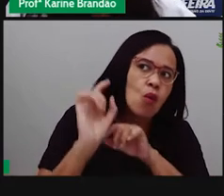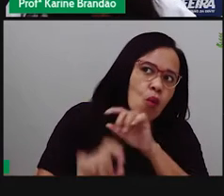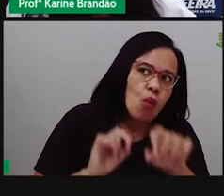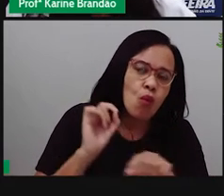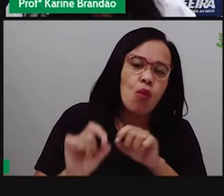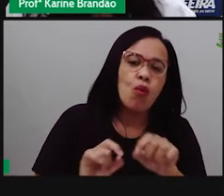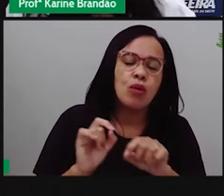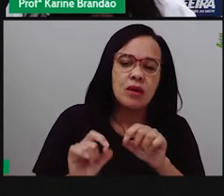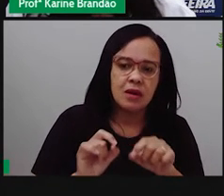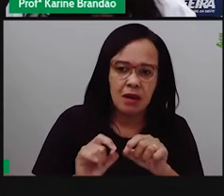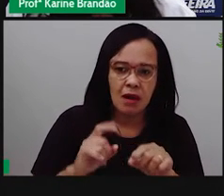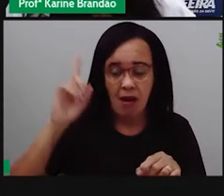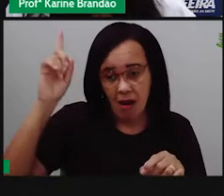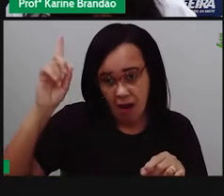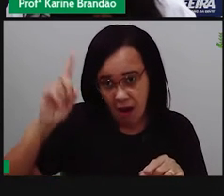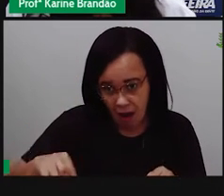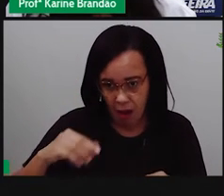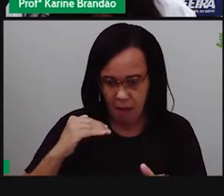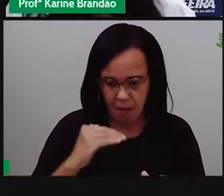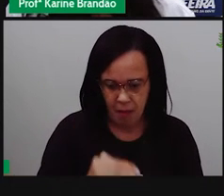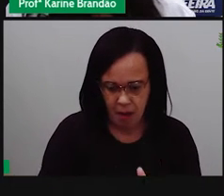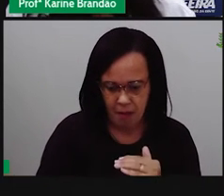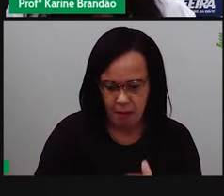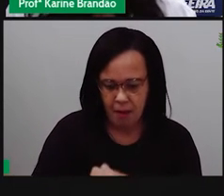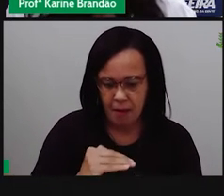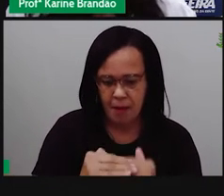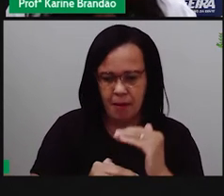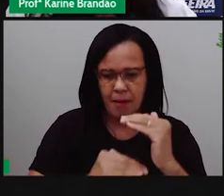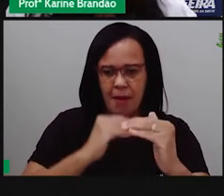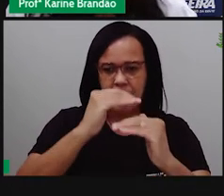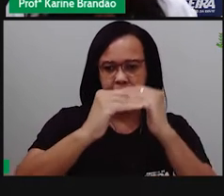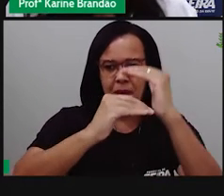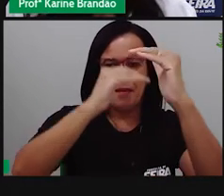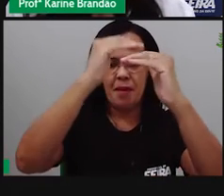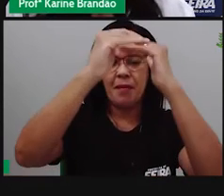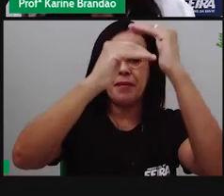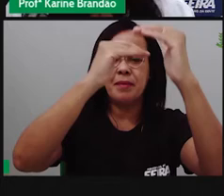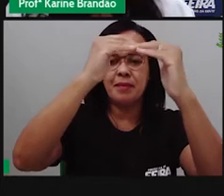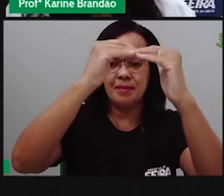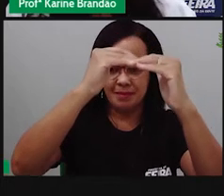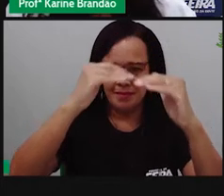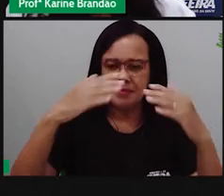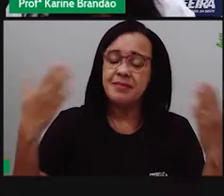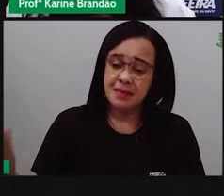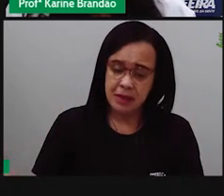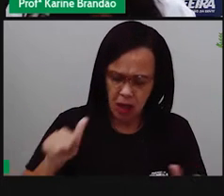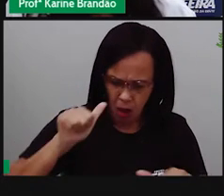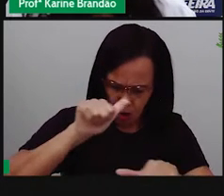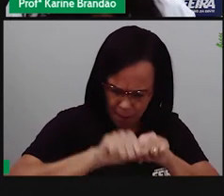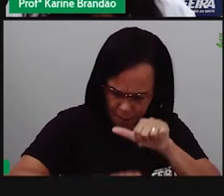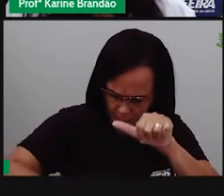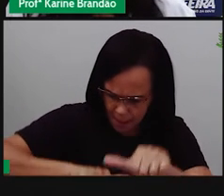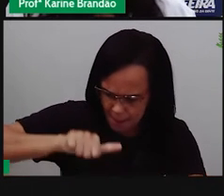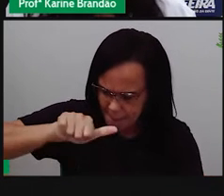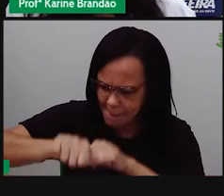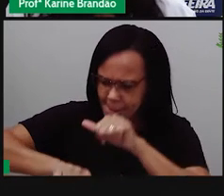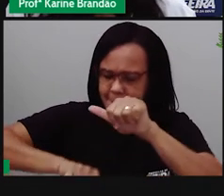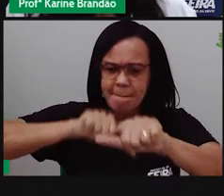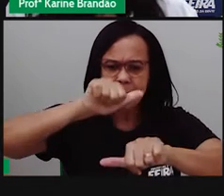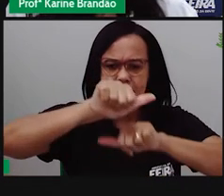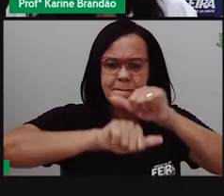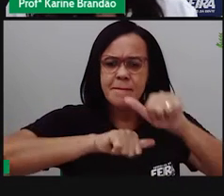populações e espécies vão mudando ao longo do tempo. Essa mudança, essa variação que vai